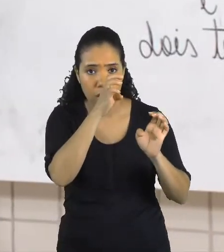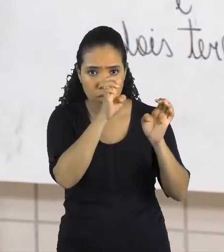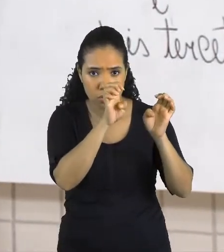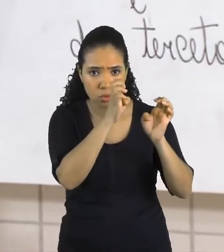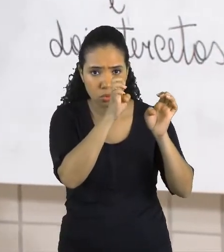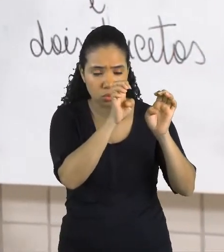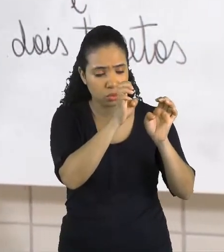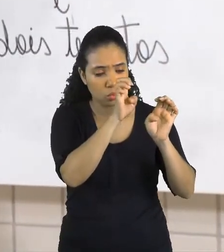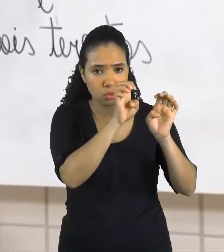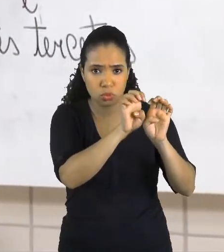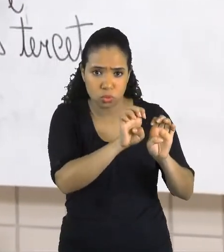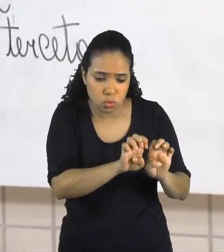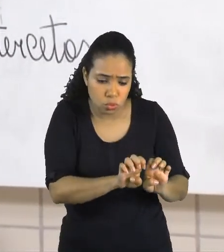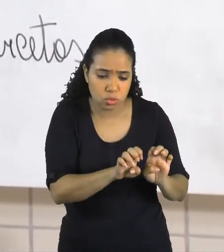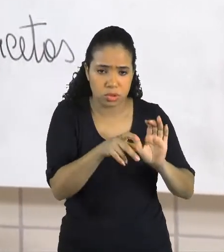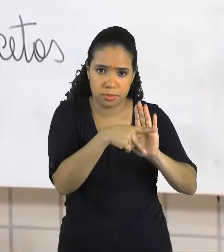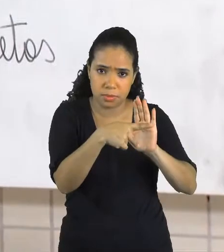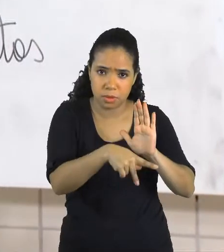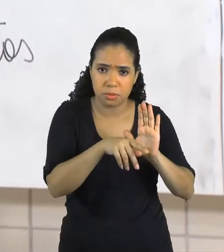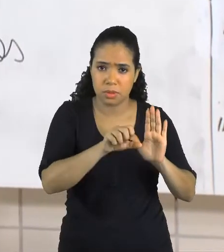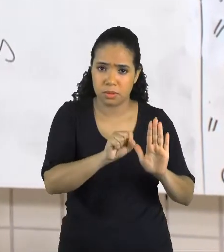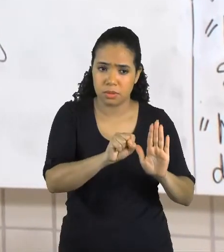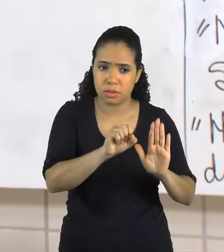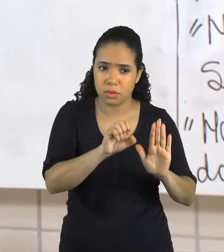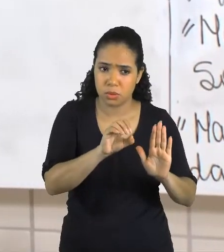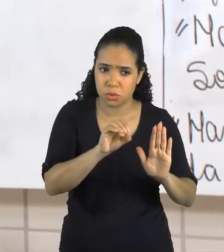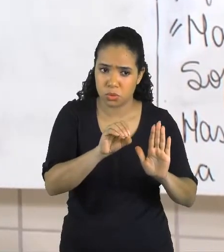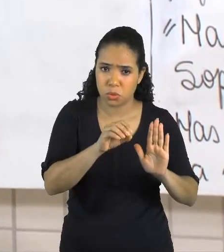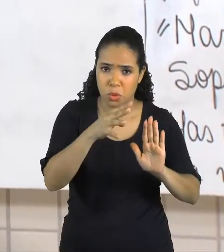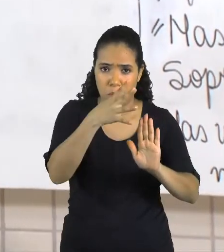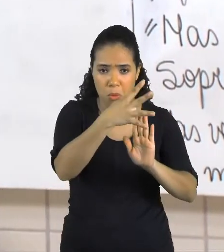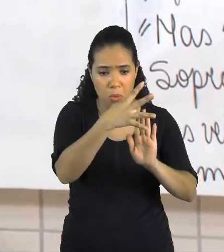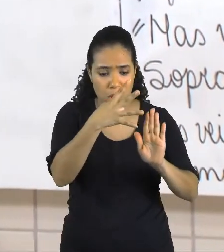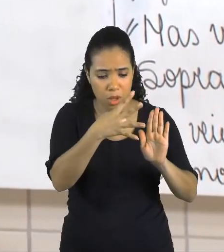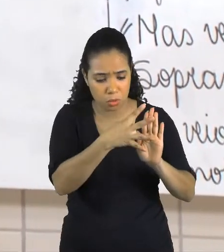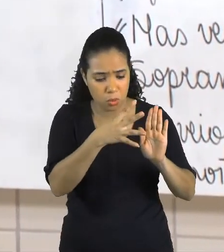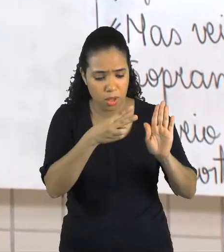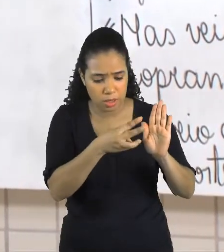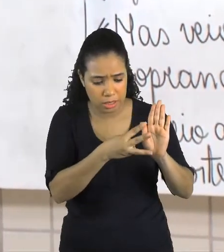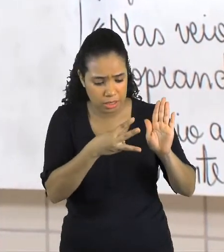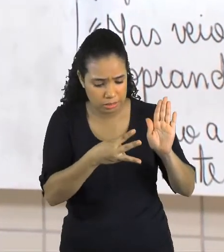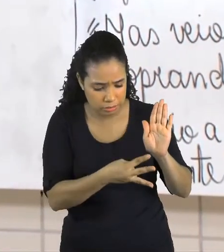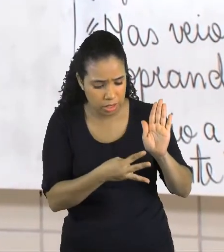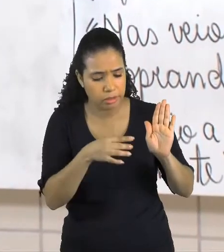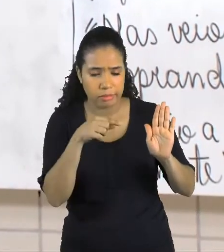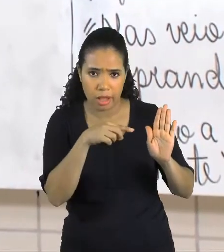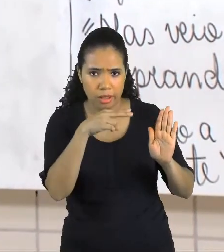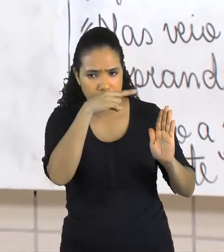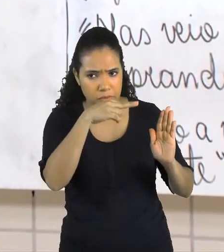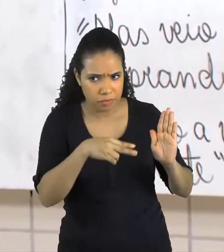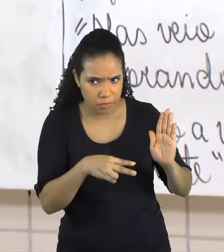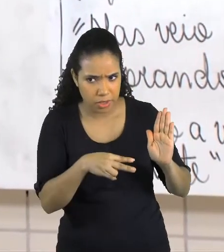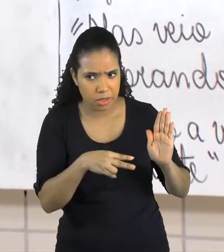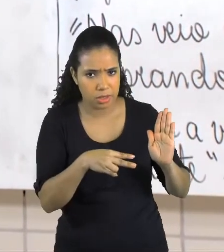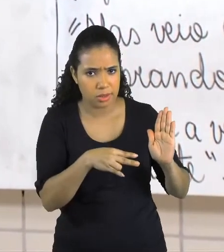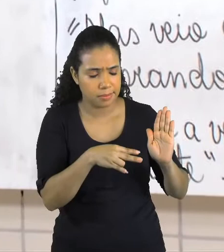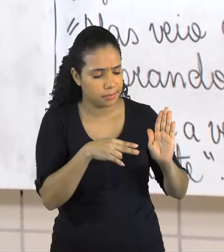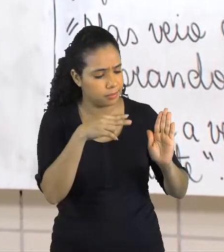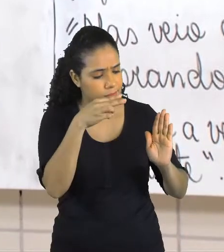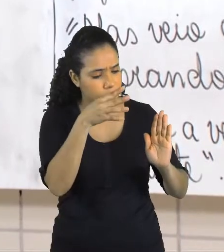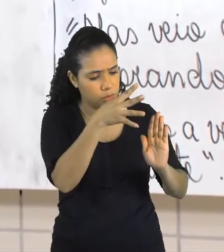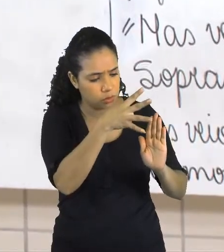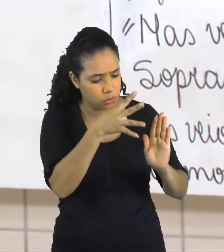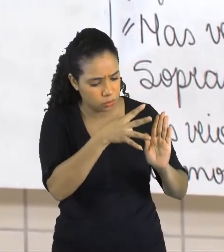Soneto é uma forma fixa de se fazer poema. Então, ele tem uma forma fixa. Nessa forma fixa, ele terá